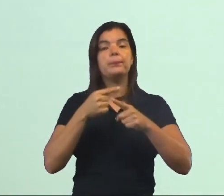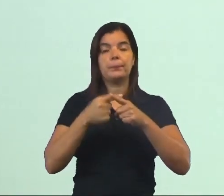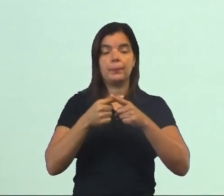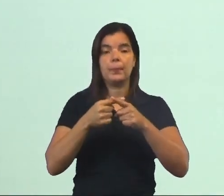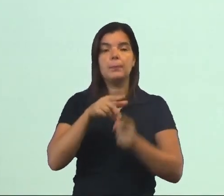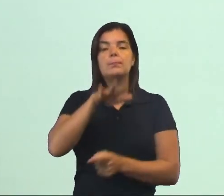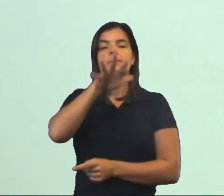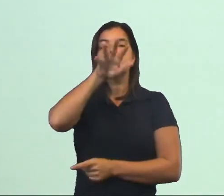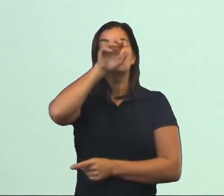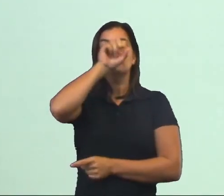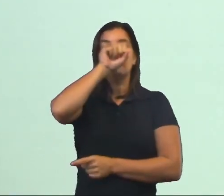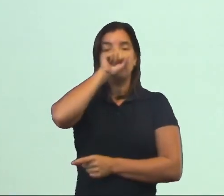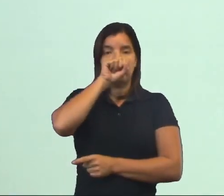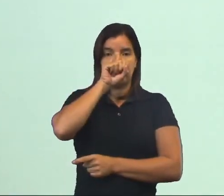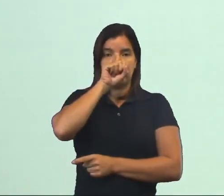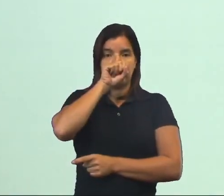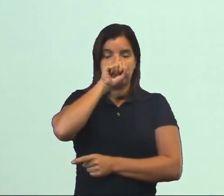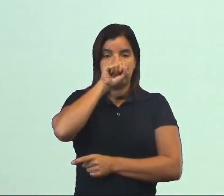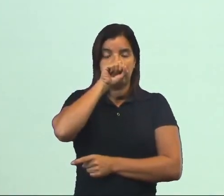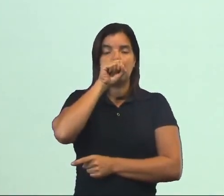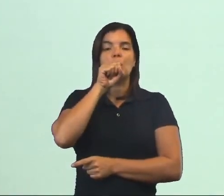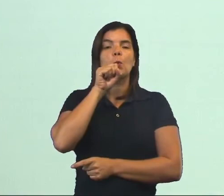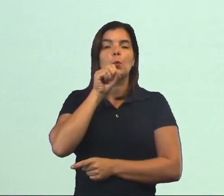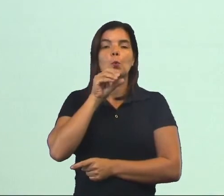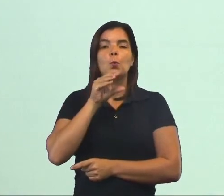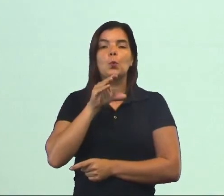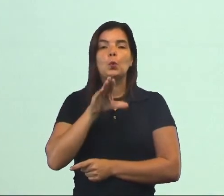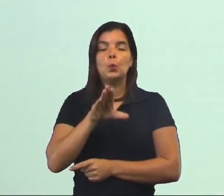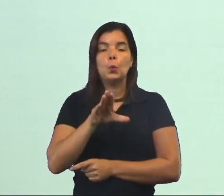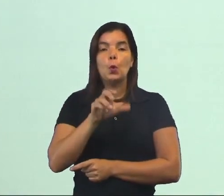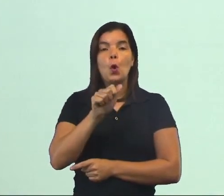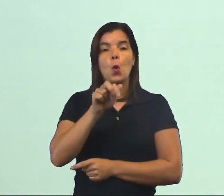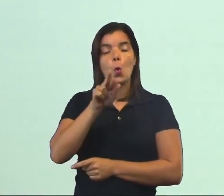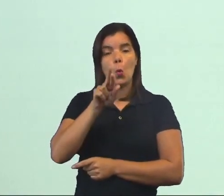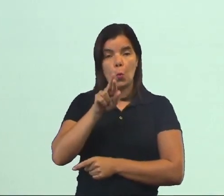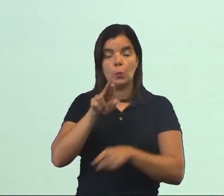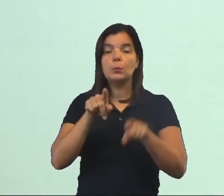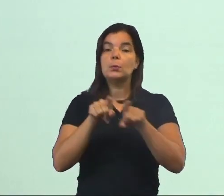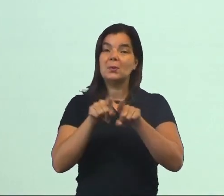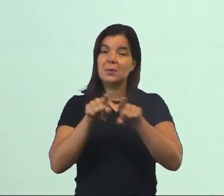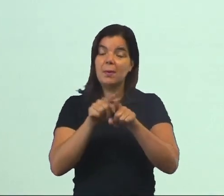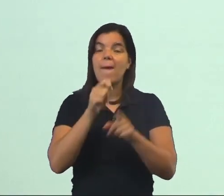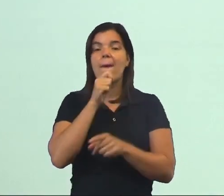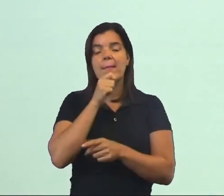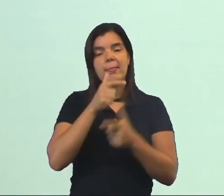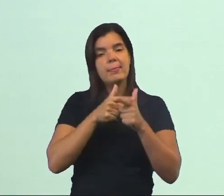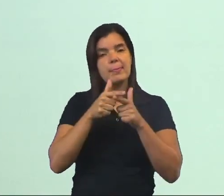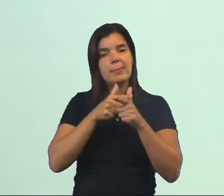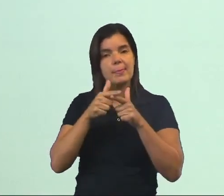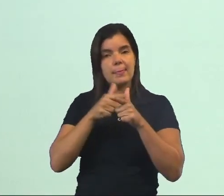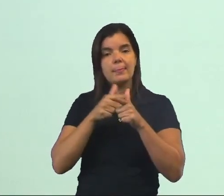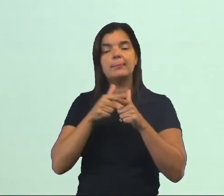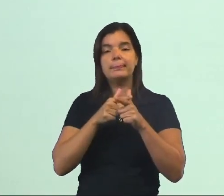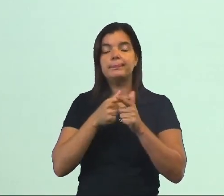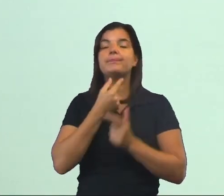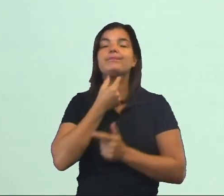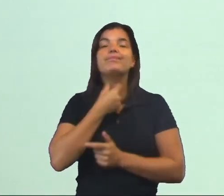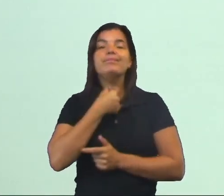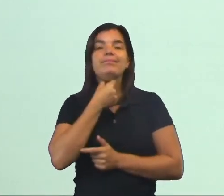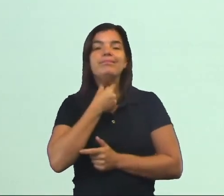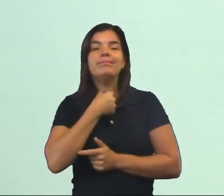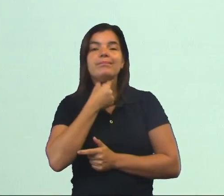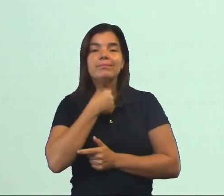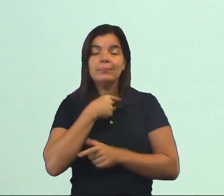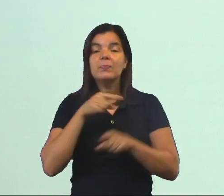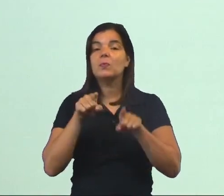nariz. Porque quando você faz isso pela boca, o ar não é filtrado. E você ainda tem problemas na garganta, né?